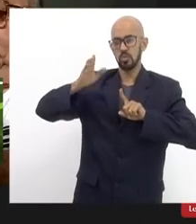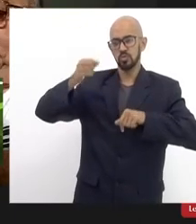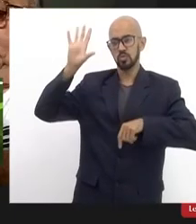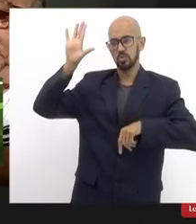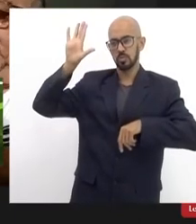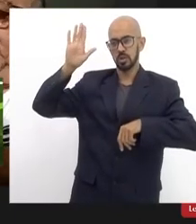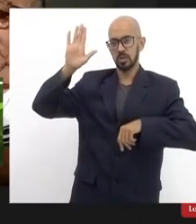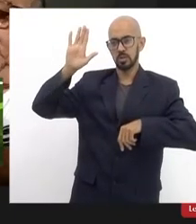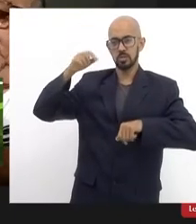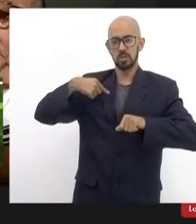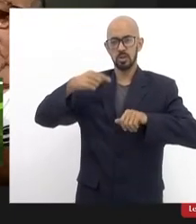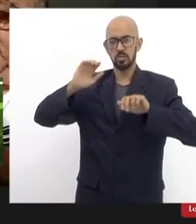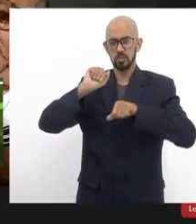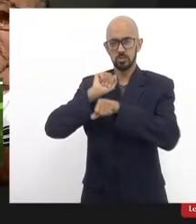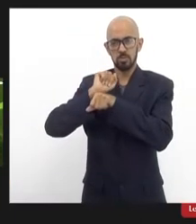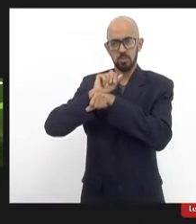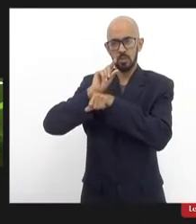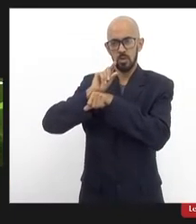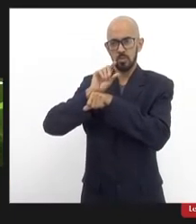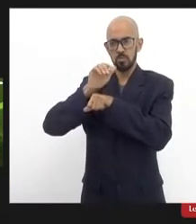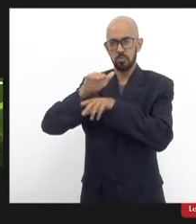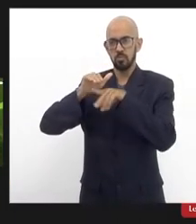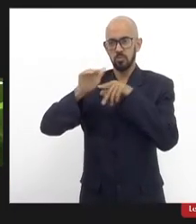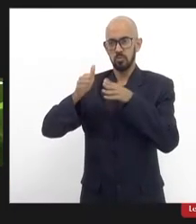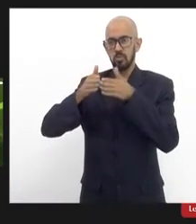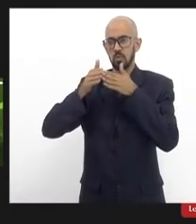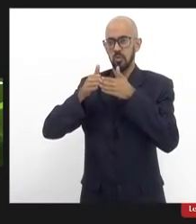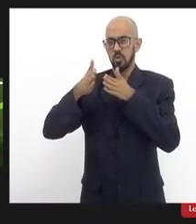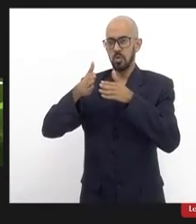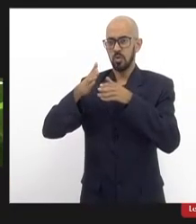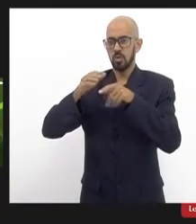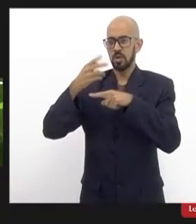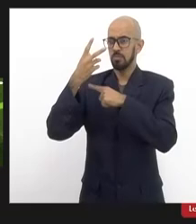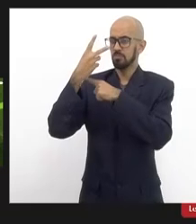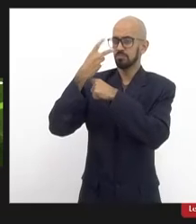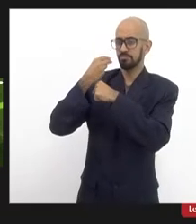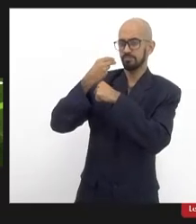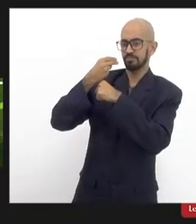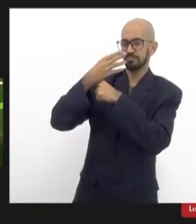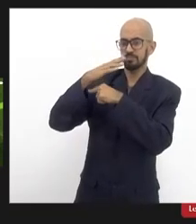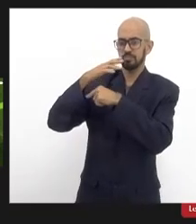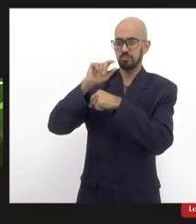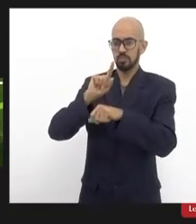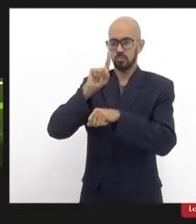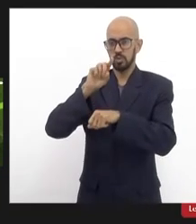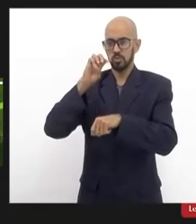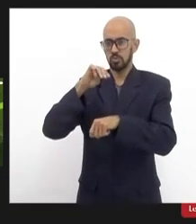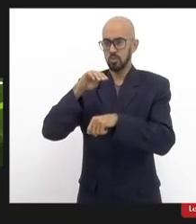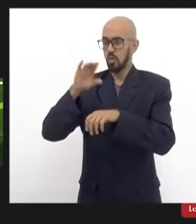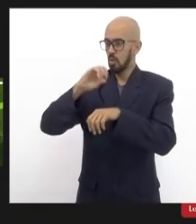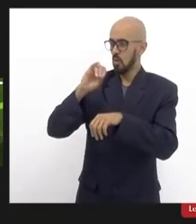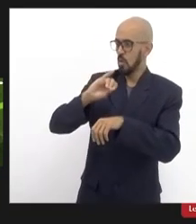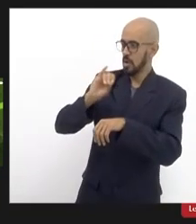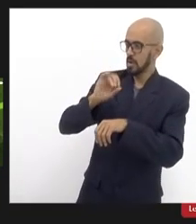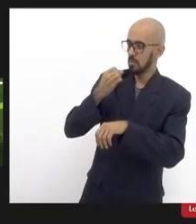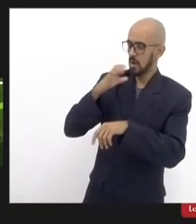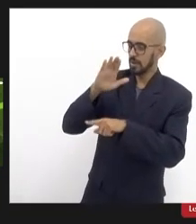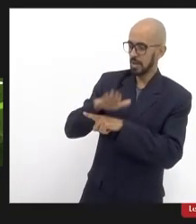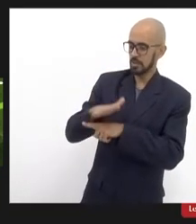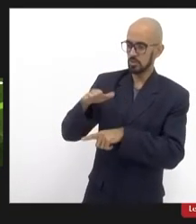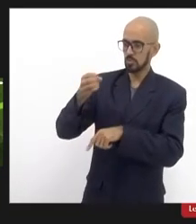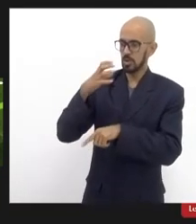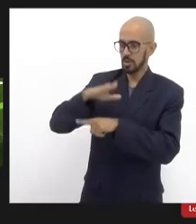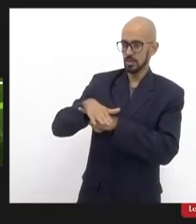só um minuto por favor e a imagem a imagem também só um minuto Oi Oi boa tarde Oi